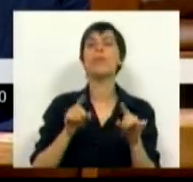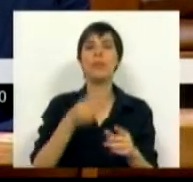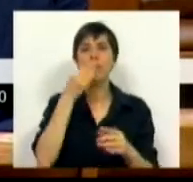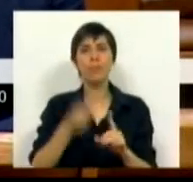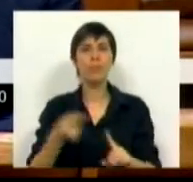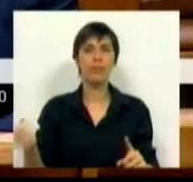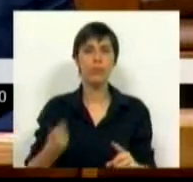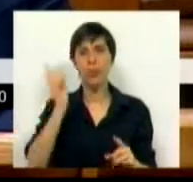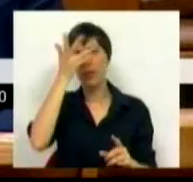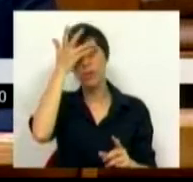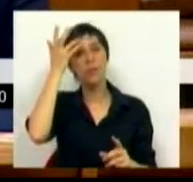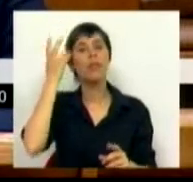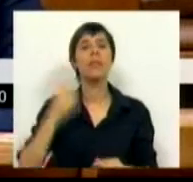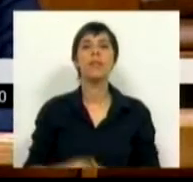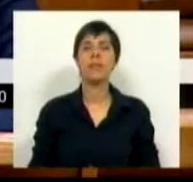injusto.